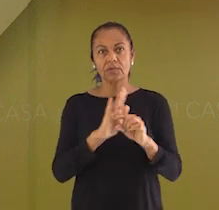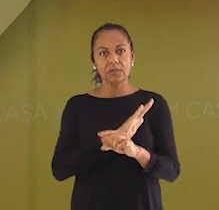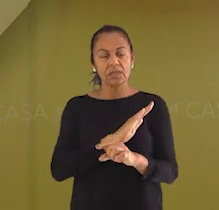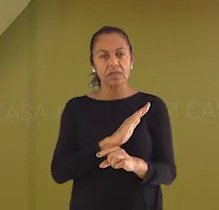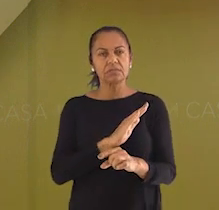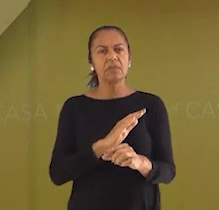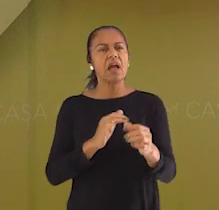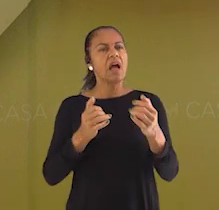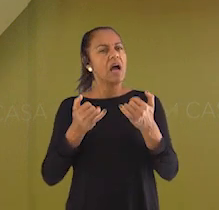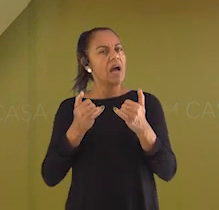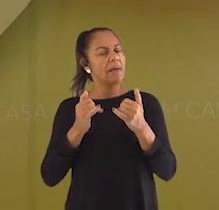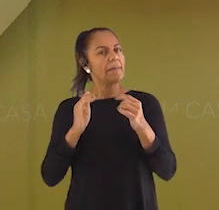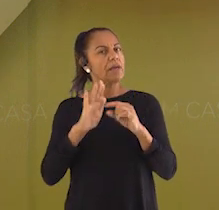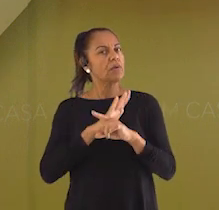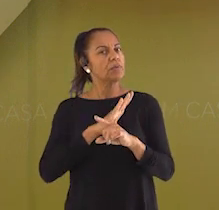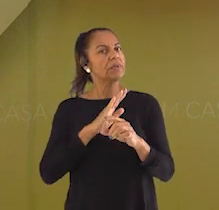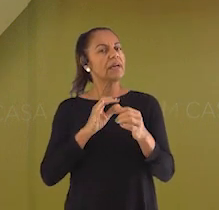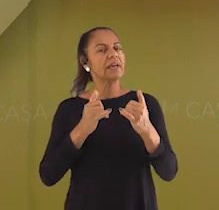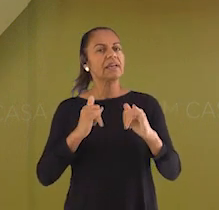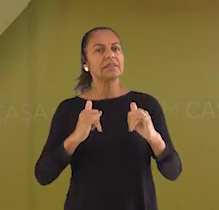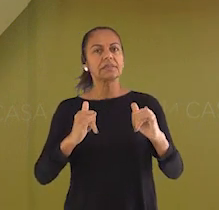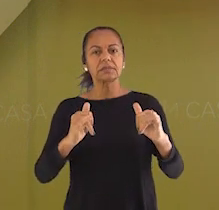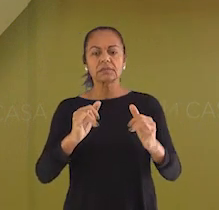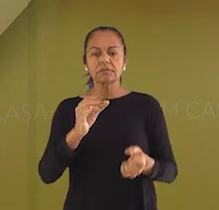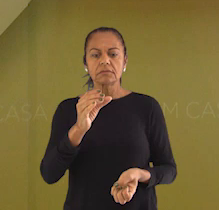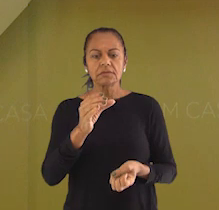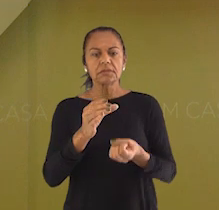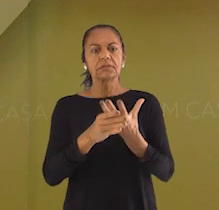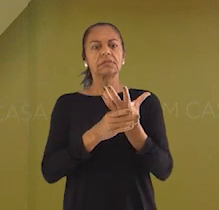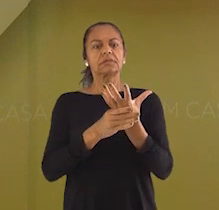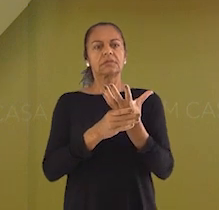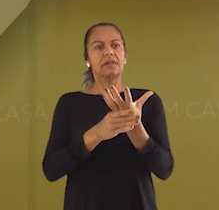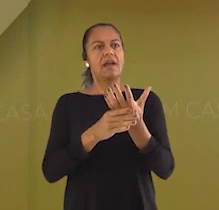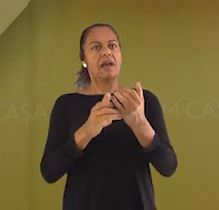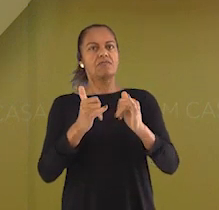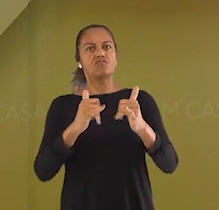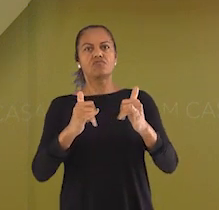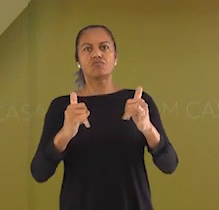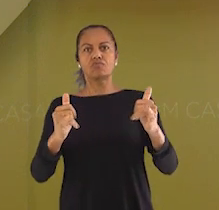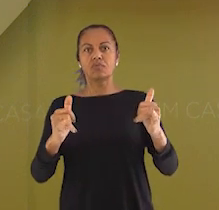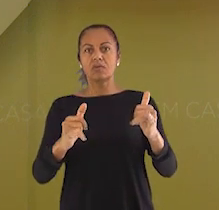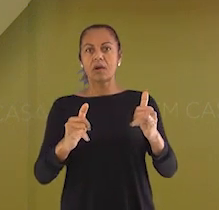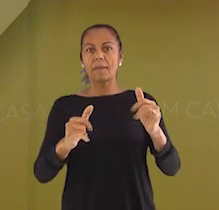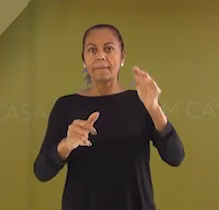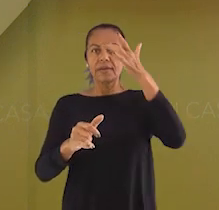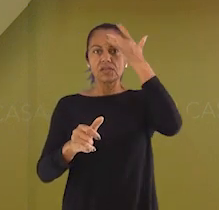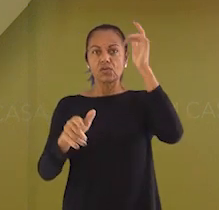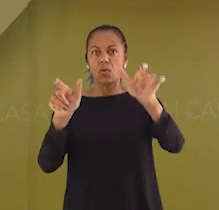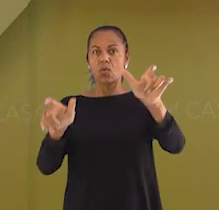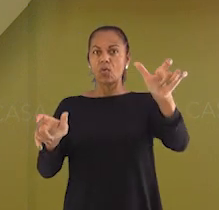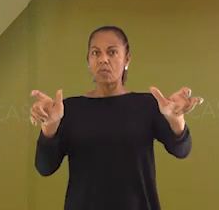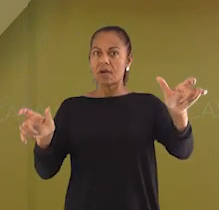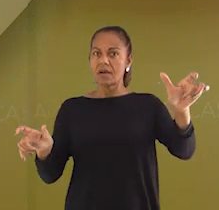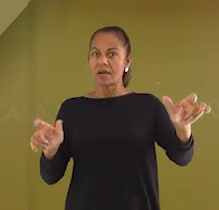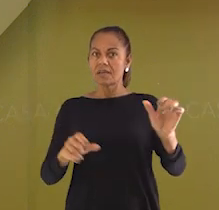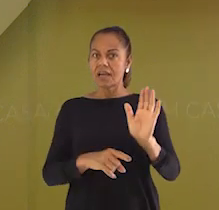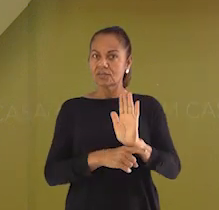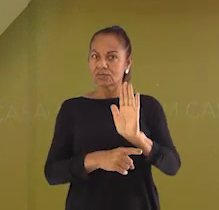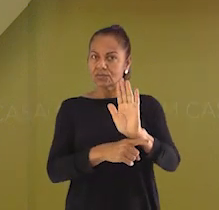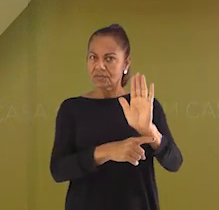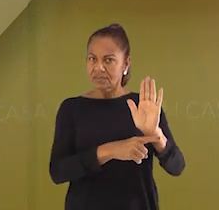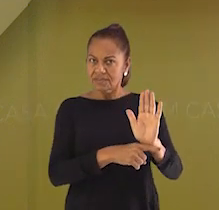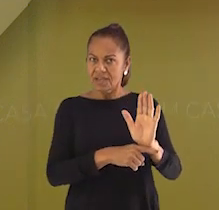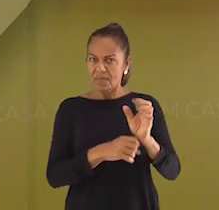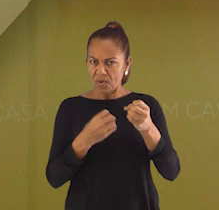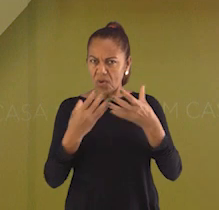surgimento da eletricidade trouxe benefícios para os humanos? Sim! A eletricidade trouxe